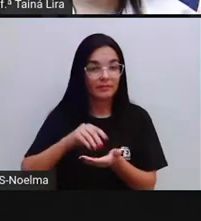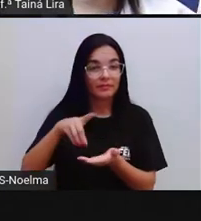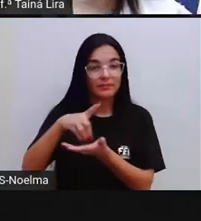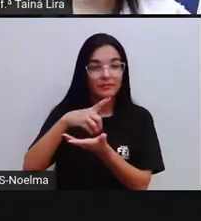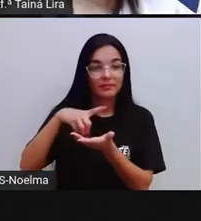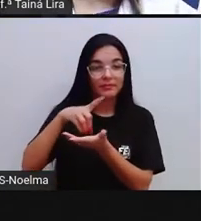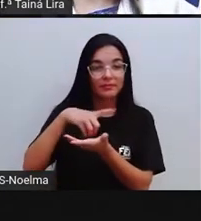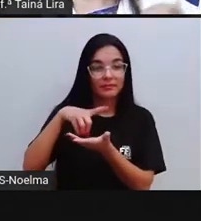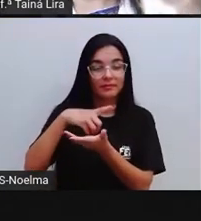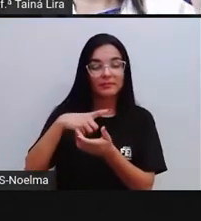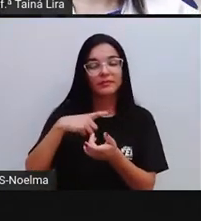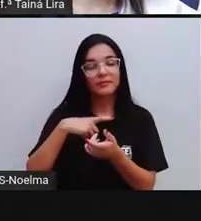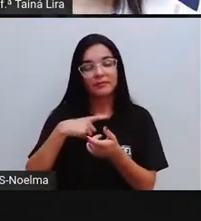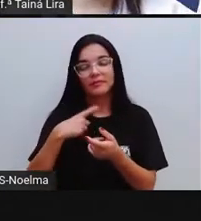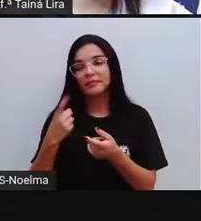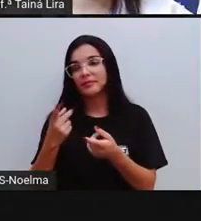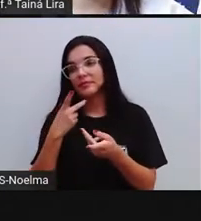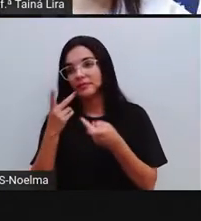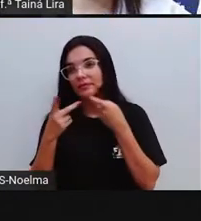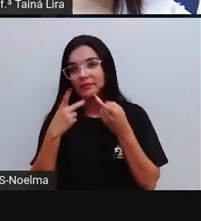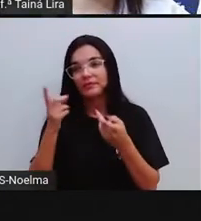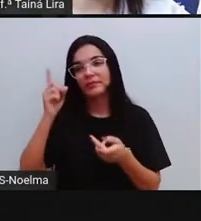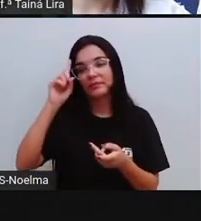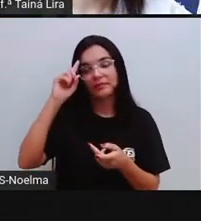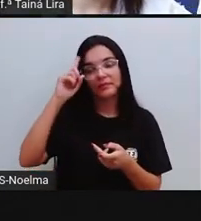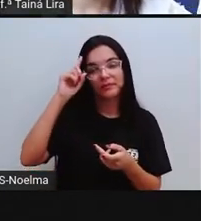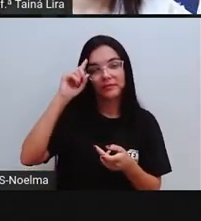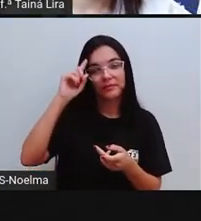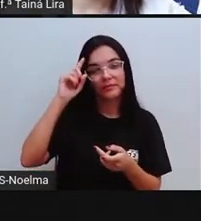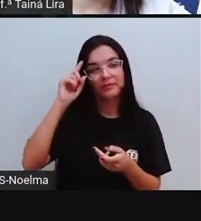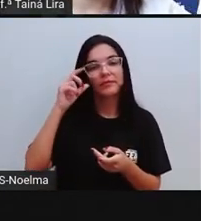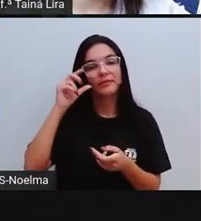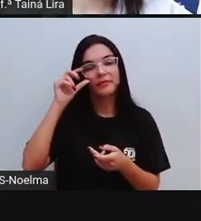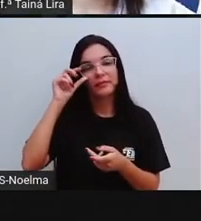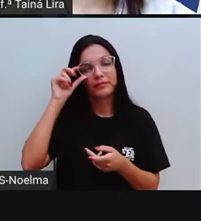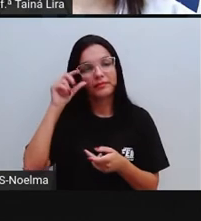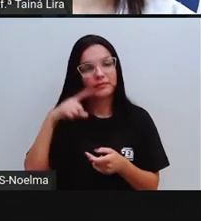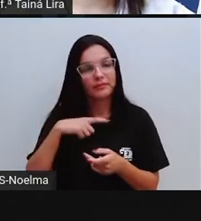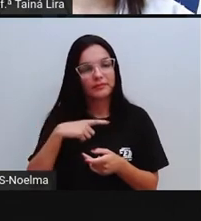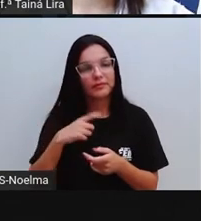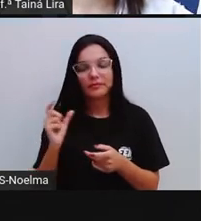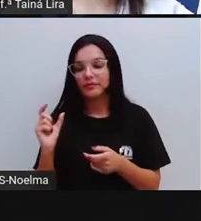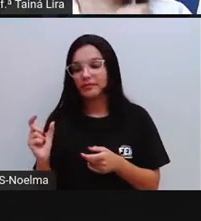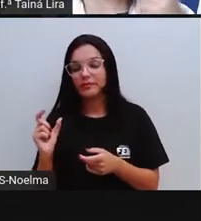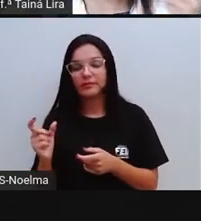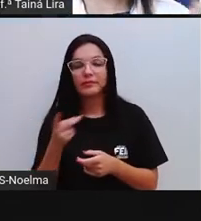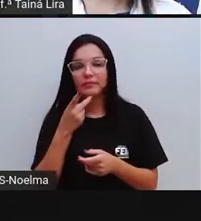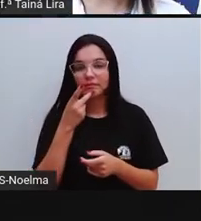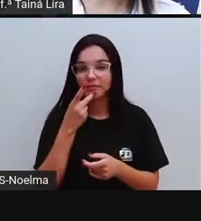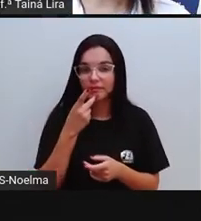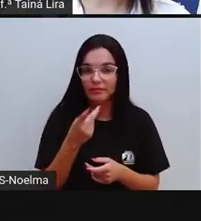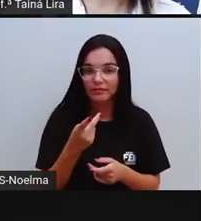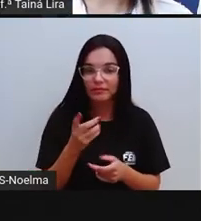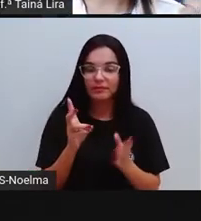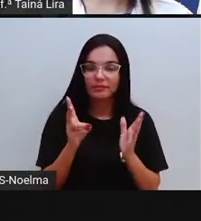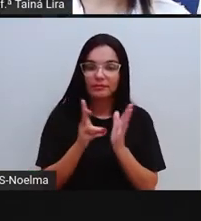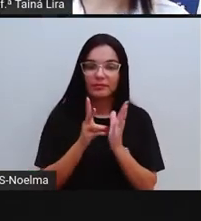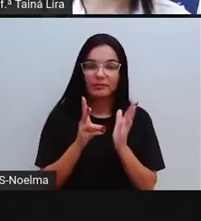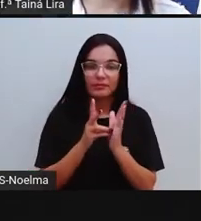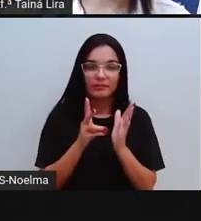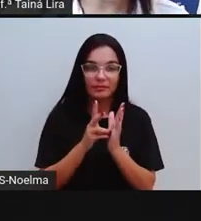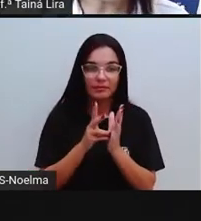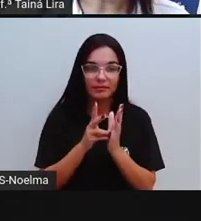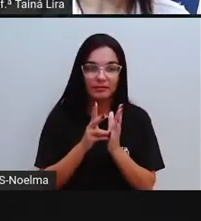cotidiano, que são palavrinhas aí que vêm da cultura indígena e que inclusive vem do